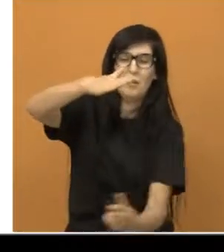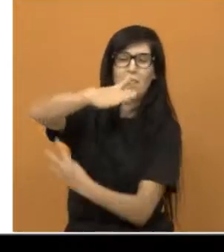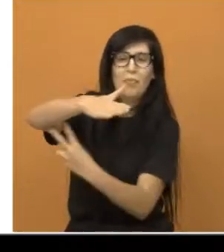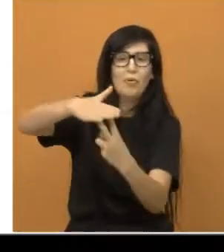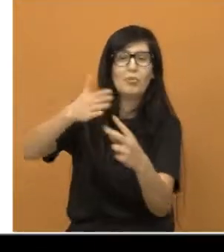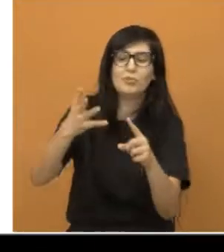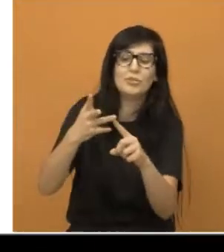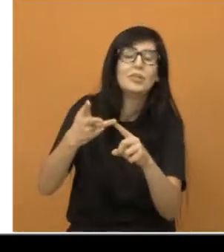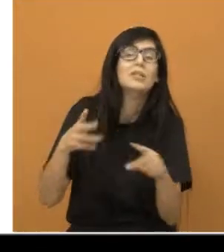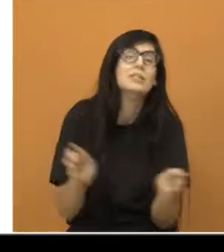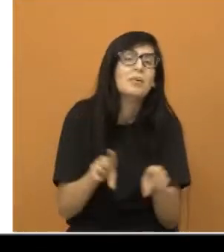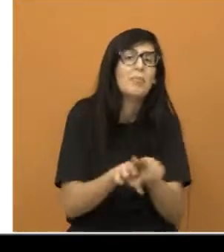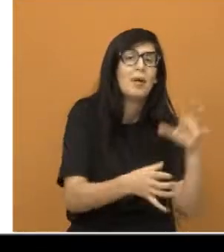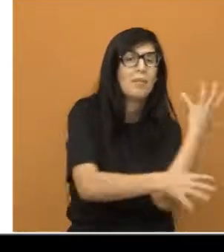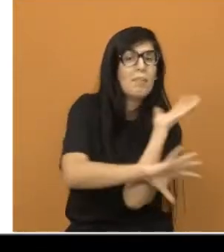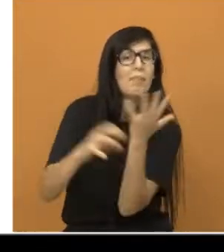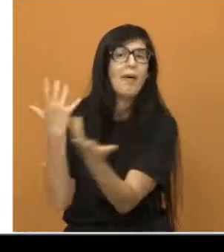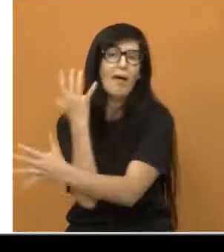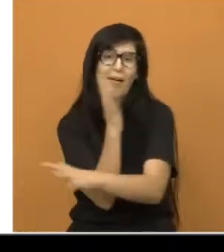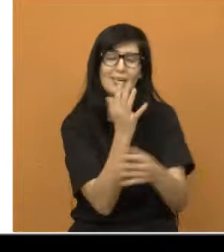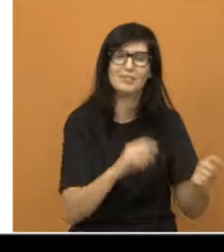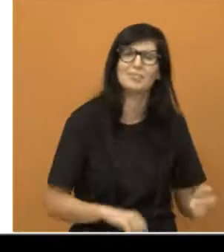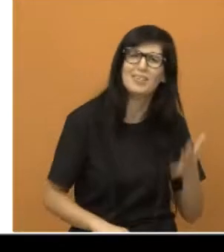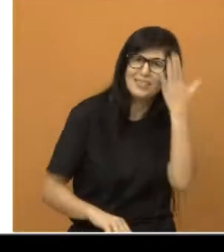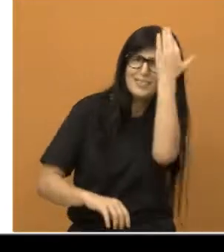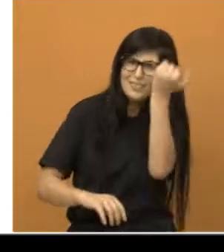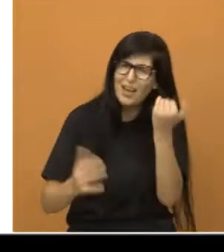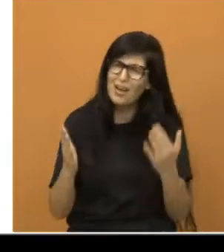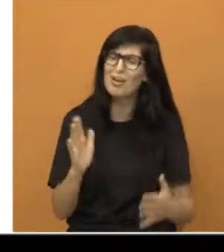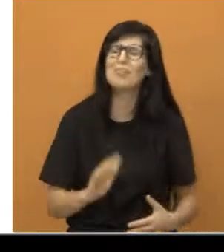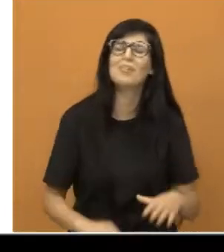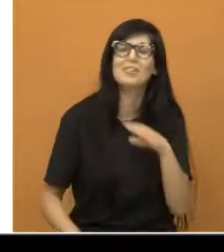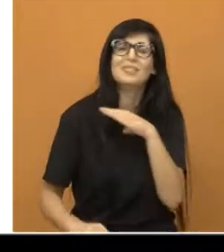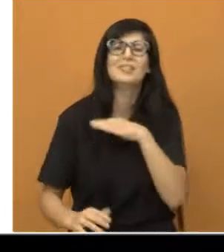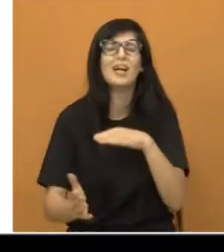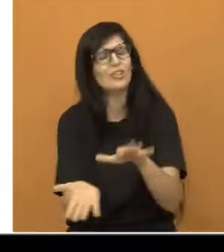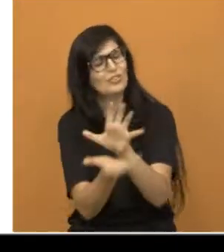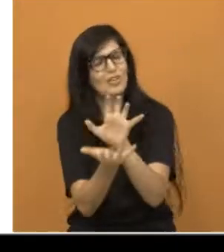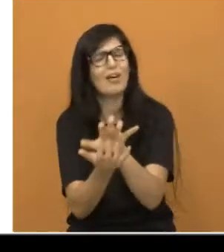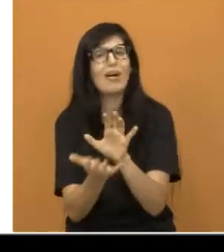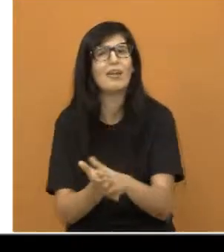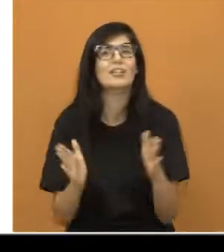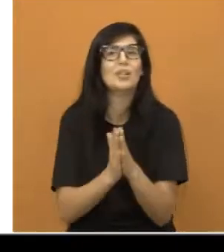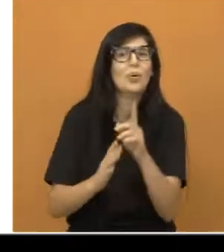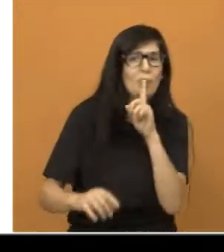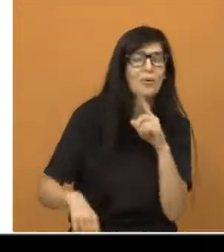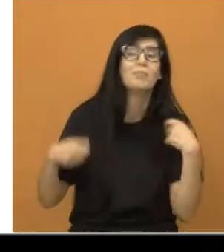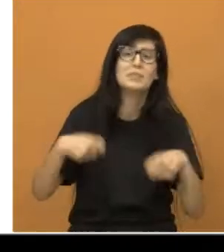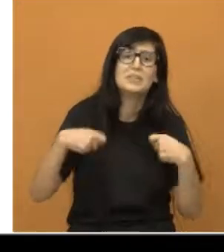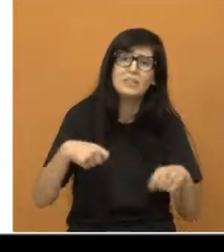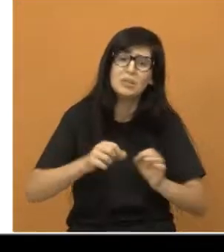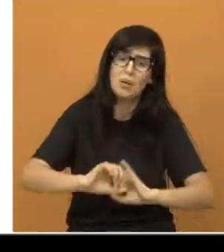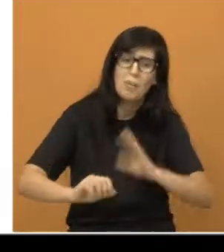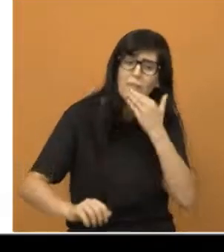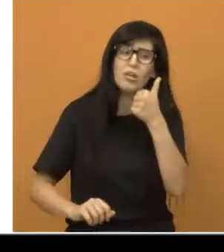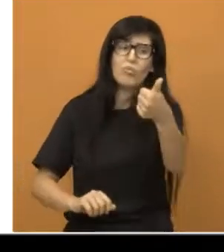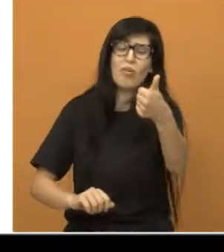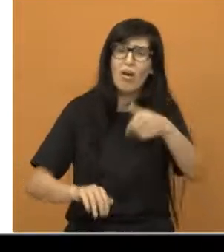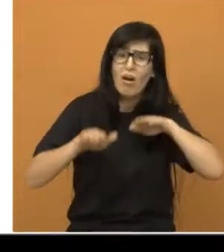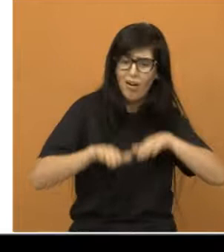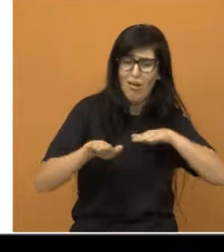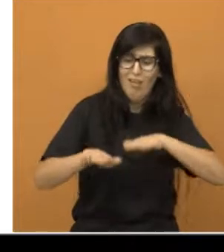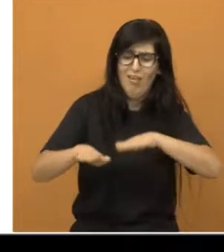sabe que a nossa cidade vai fazer aniversário e precisa realmente de melhorar o nosso trânsito. Então, ali, lógico que não vai ser